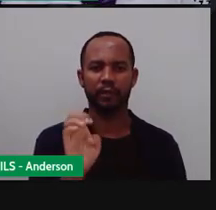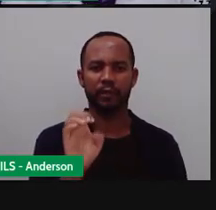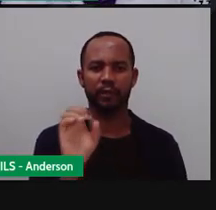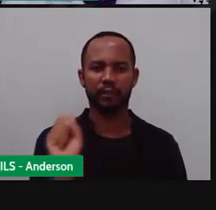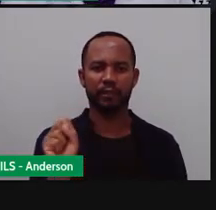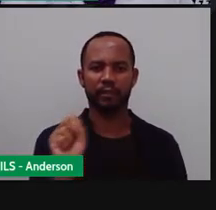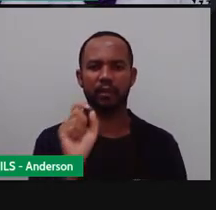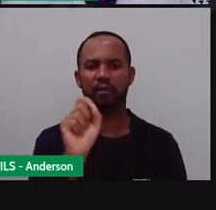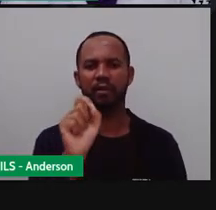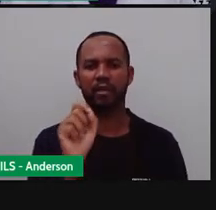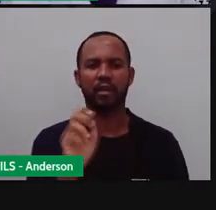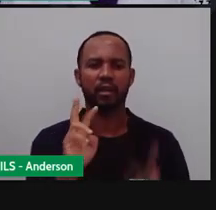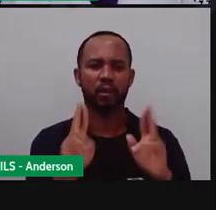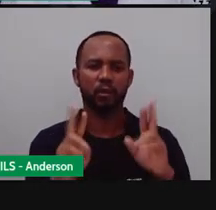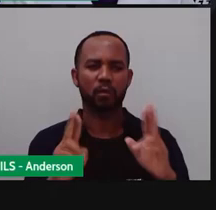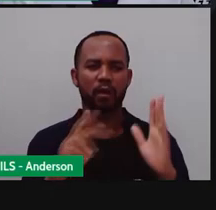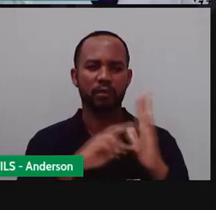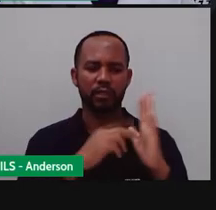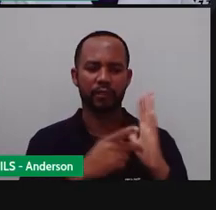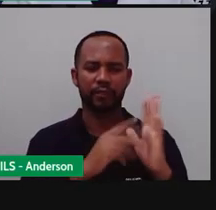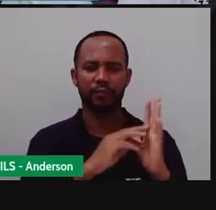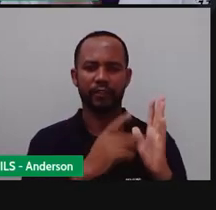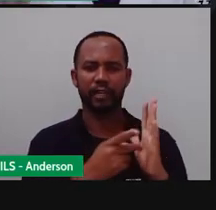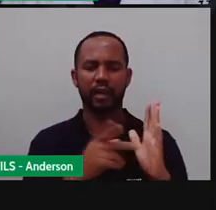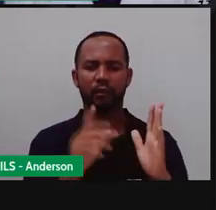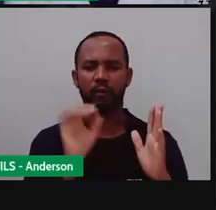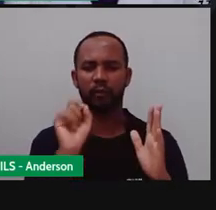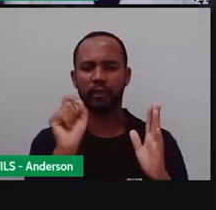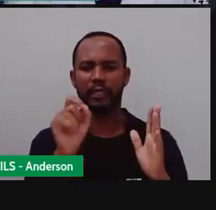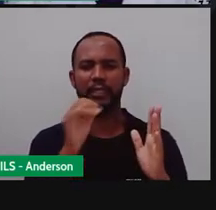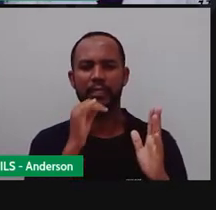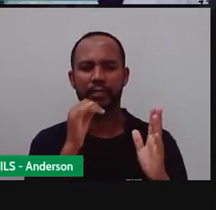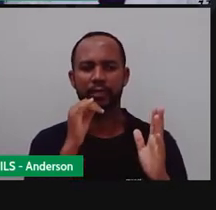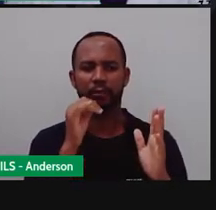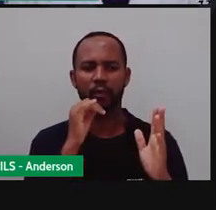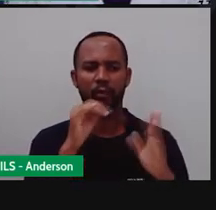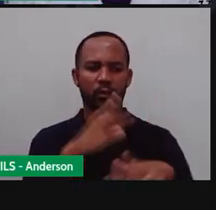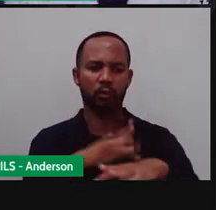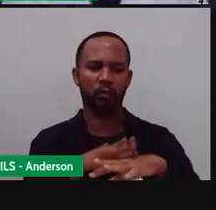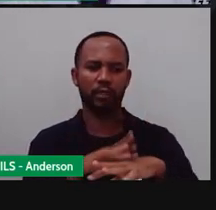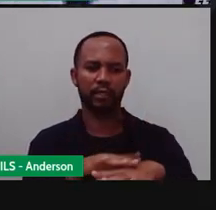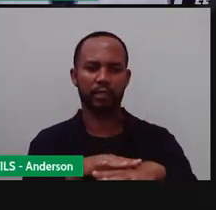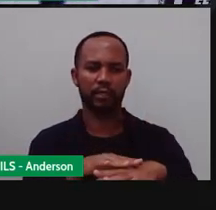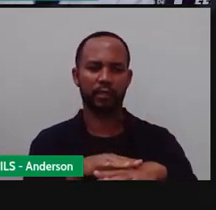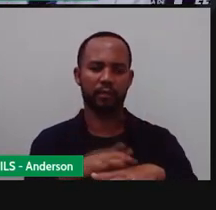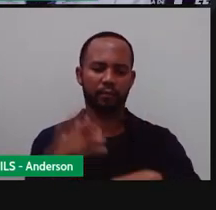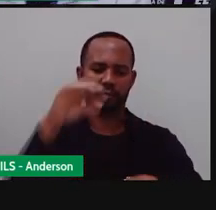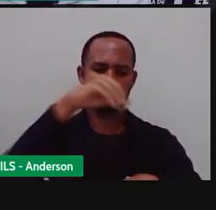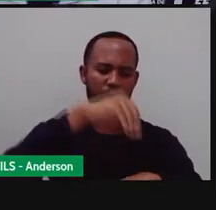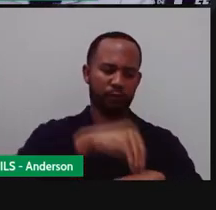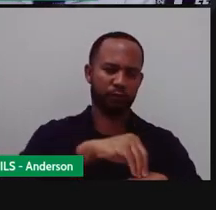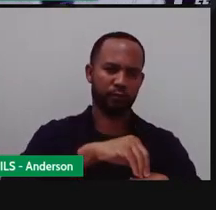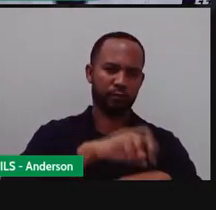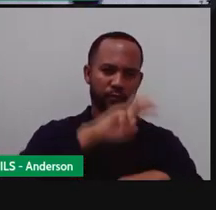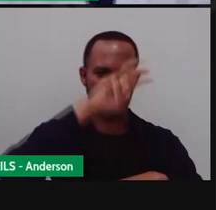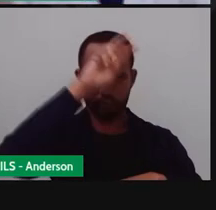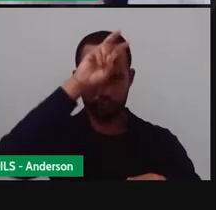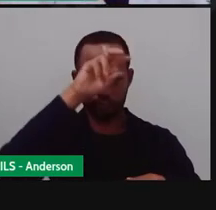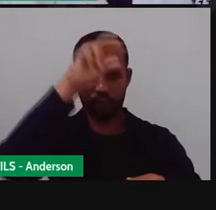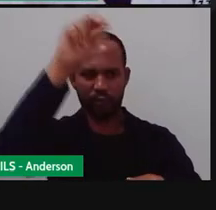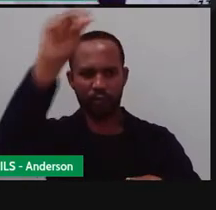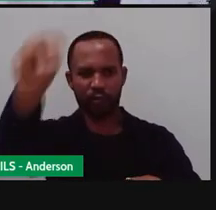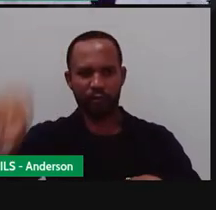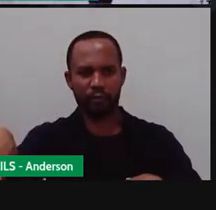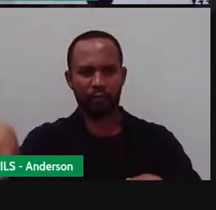essas doenças. Então, os vetores são os transmissores, né? Então, a mosca, ela pega a doença que tá ali no lixo e acaba